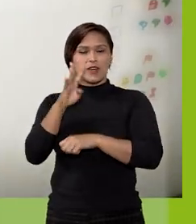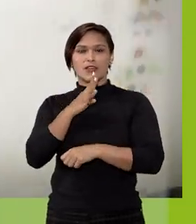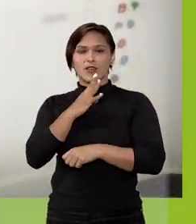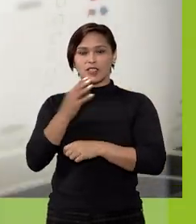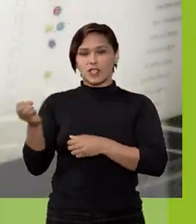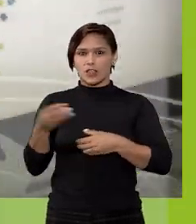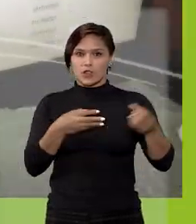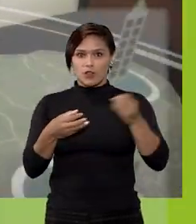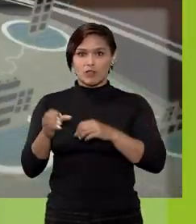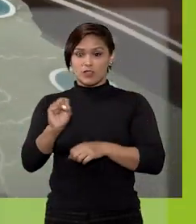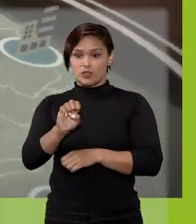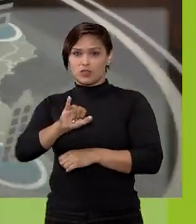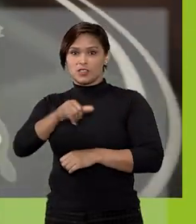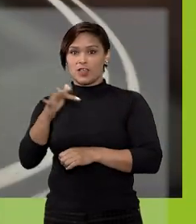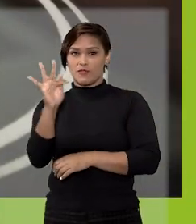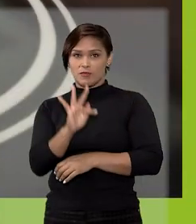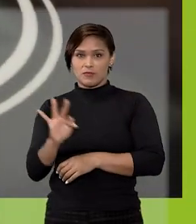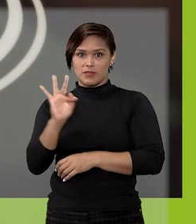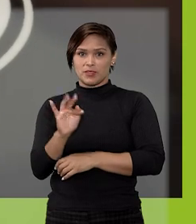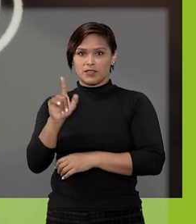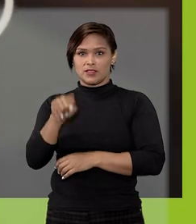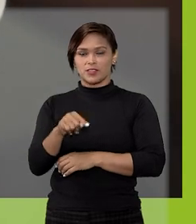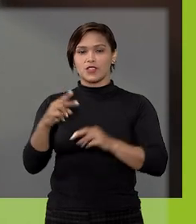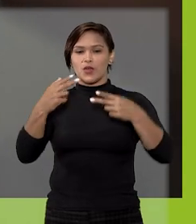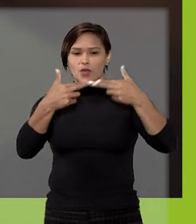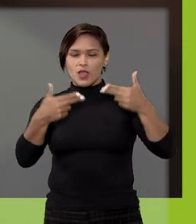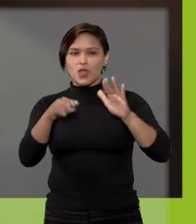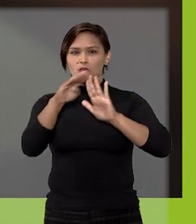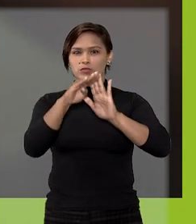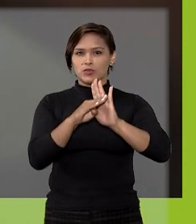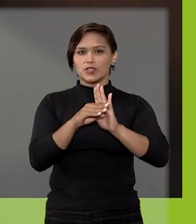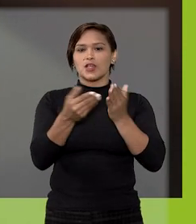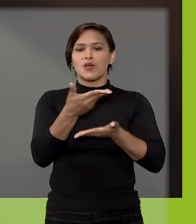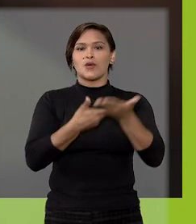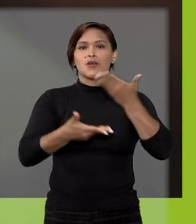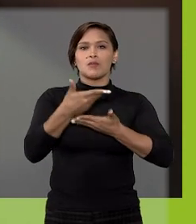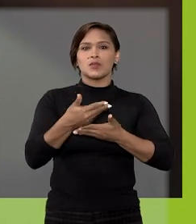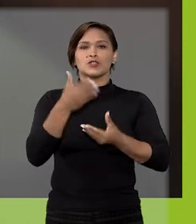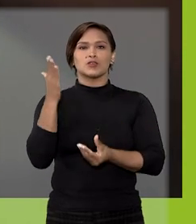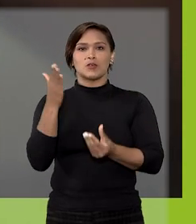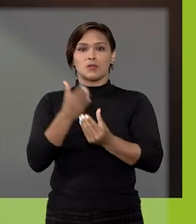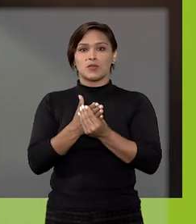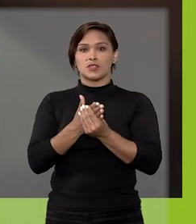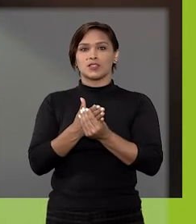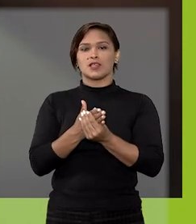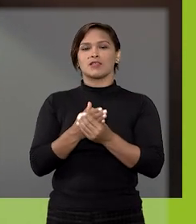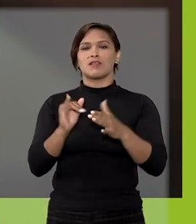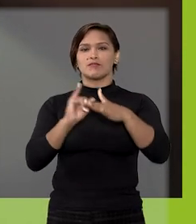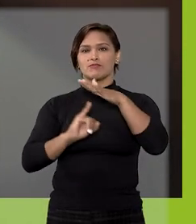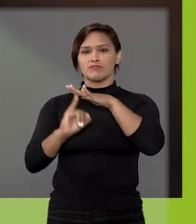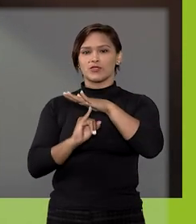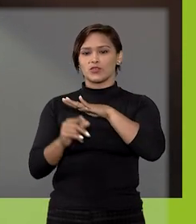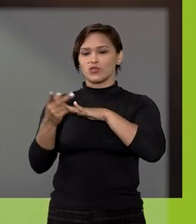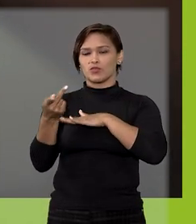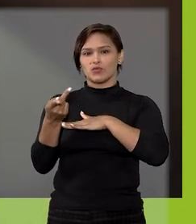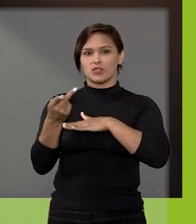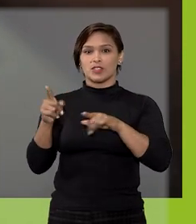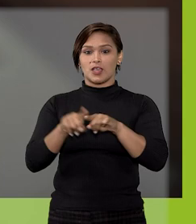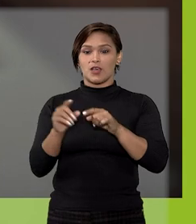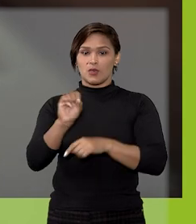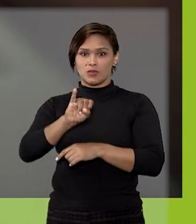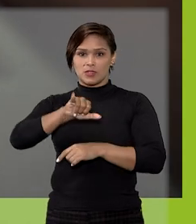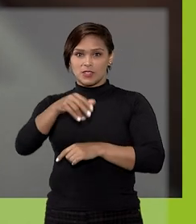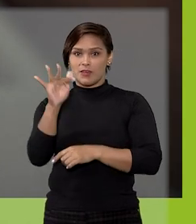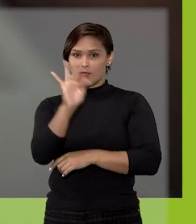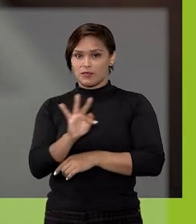conhecer as novidades do SEI Federação, recurso destinado ao compartilhamento de processos entre instituições. Por